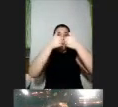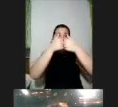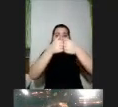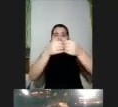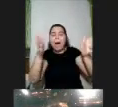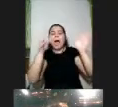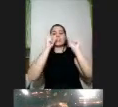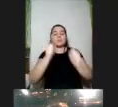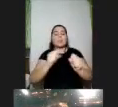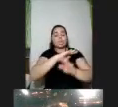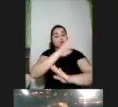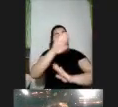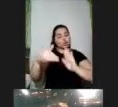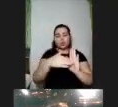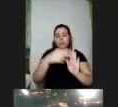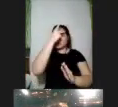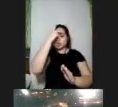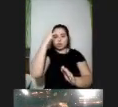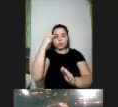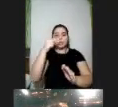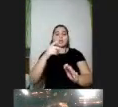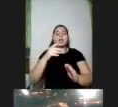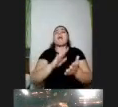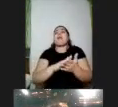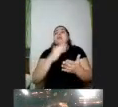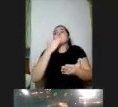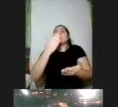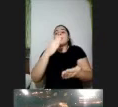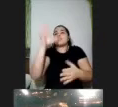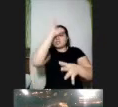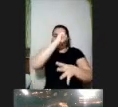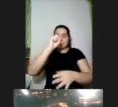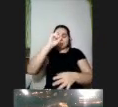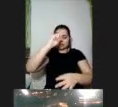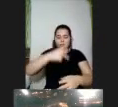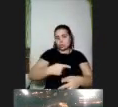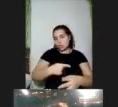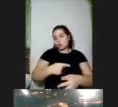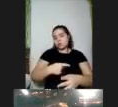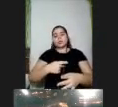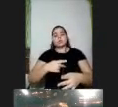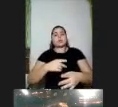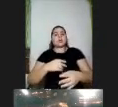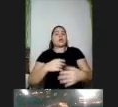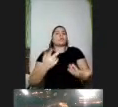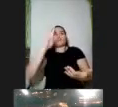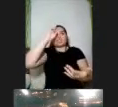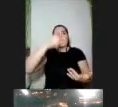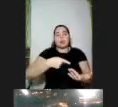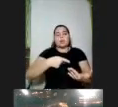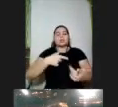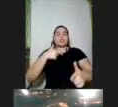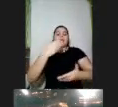que todas as pessoas de acordo com seus estilos de aprendizagem quais suas formas de se relacionar com o mundo de